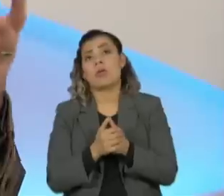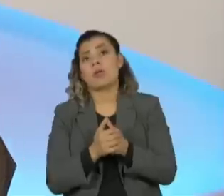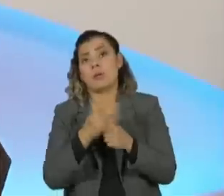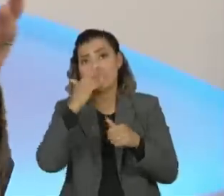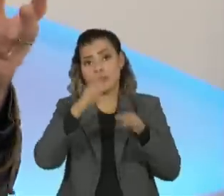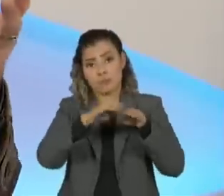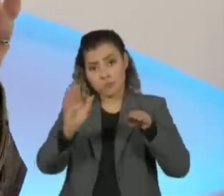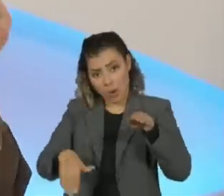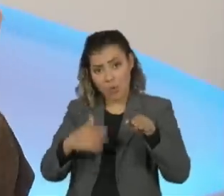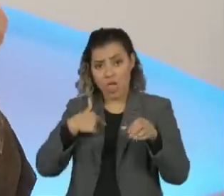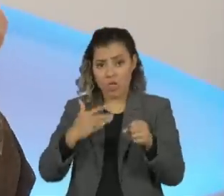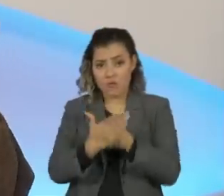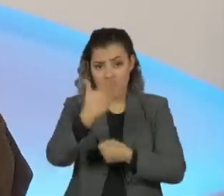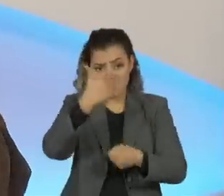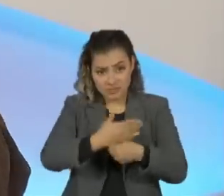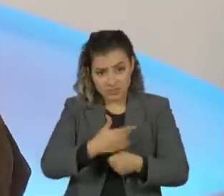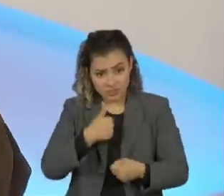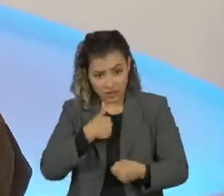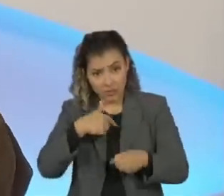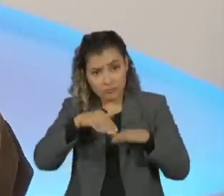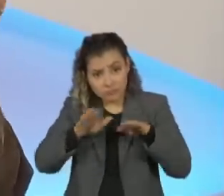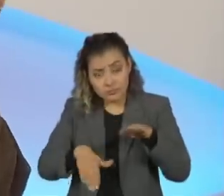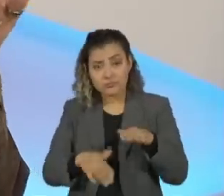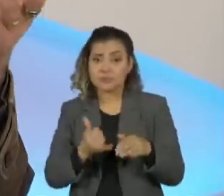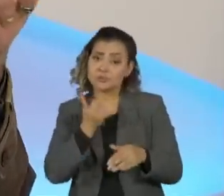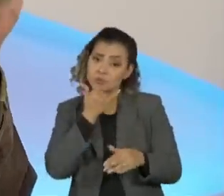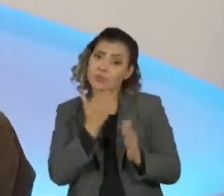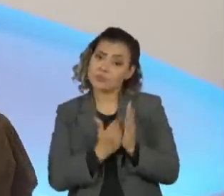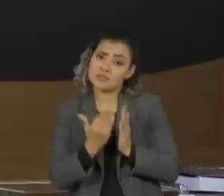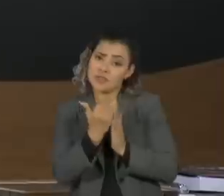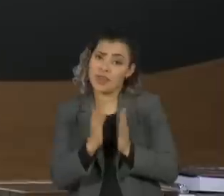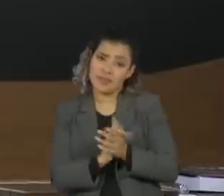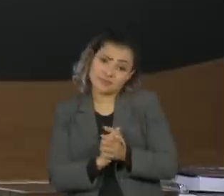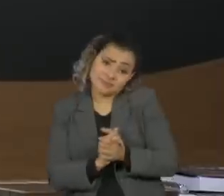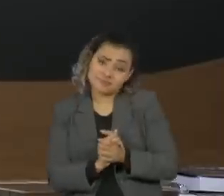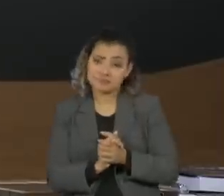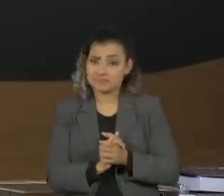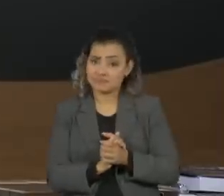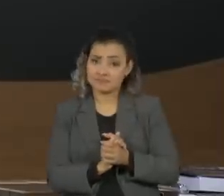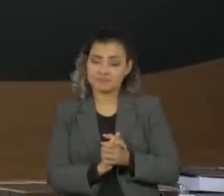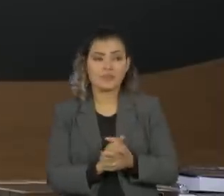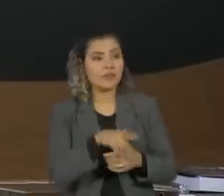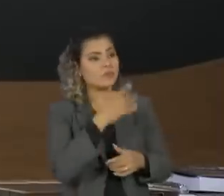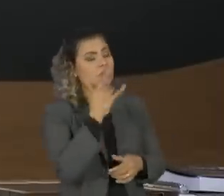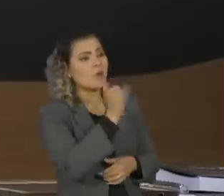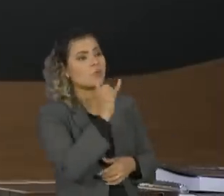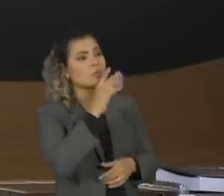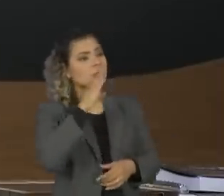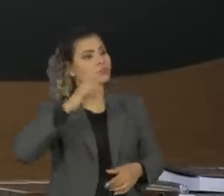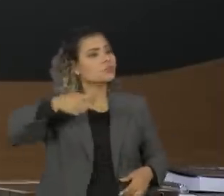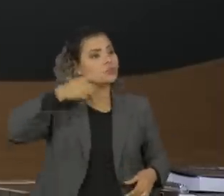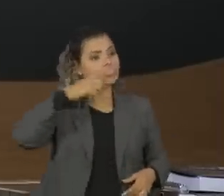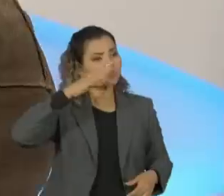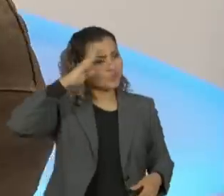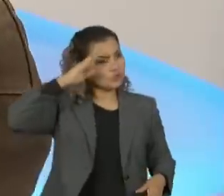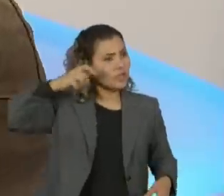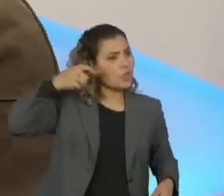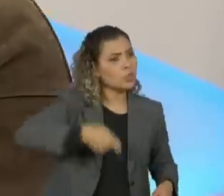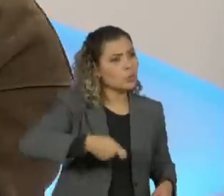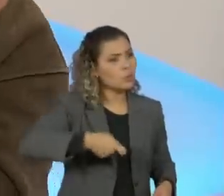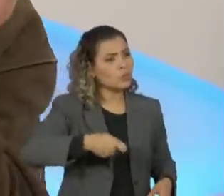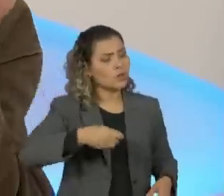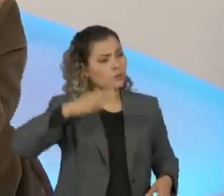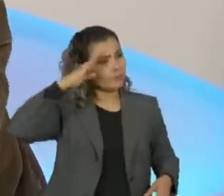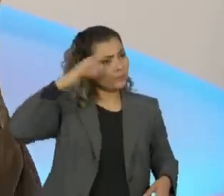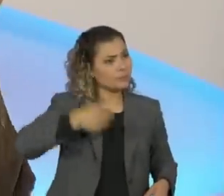reduzir a um fascista, eu acho que já é um pouco demais. Você ia contar a história da ditadura que não foi exatamente... A coisa da ditadura foi o